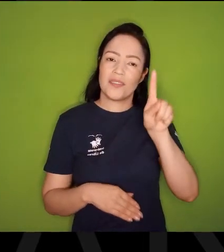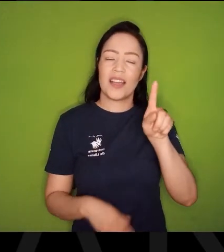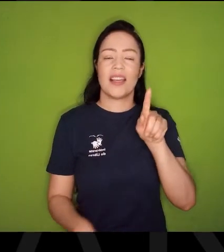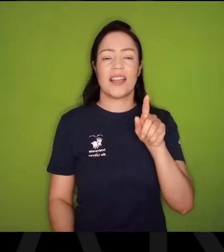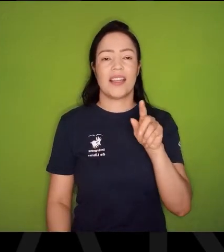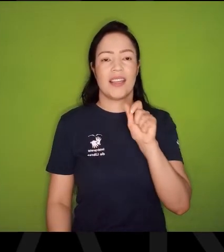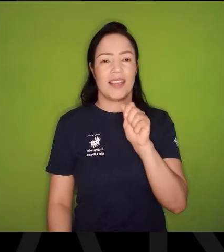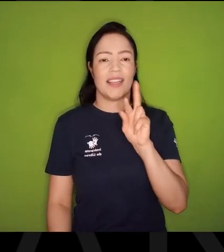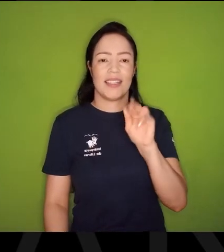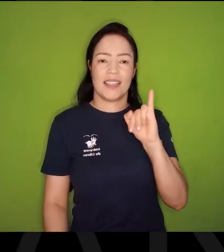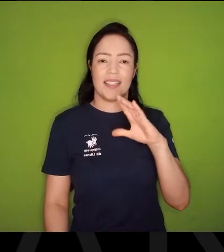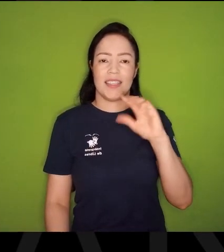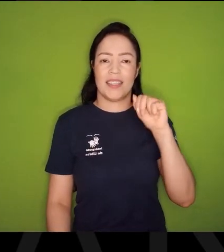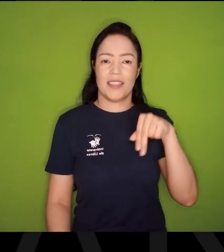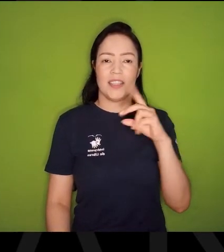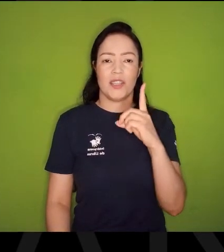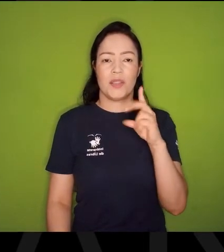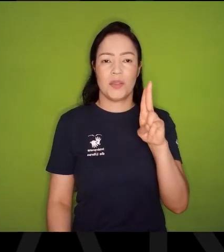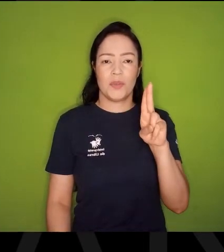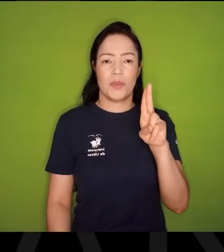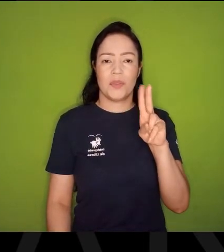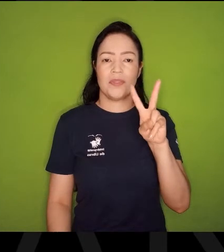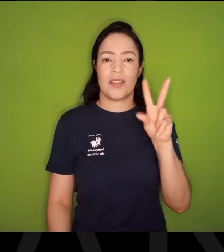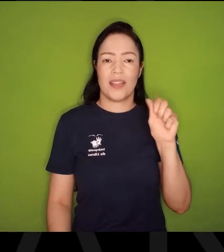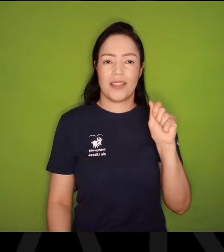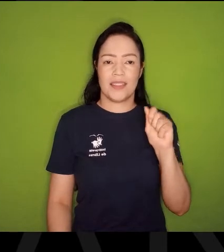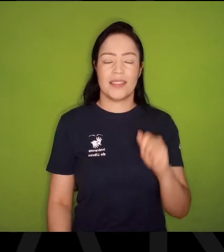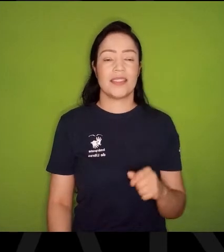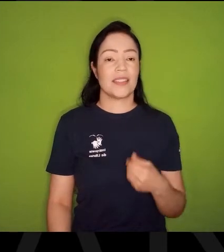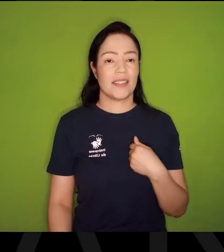Aricanduva, O memorial,